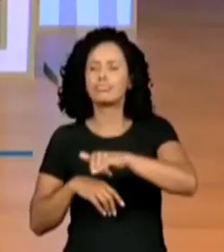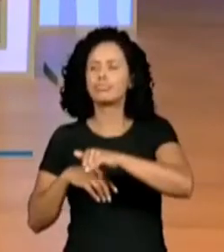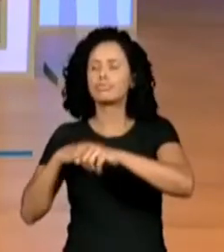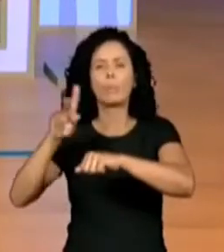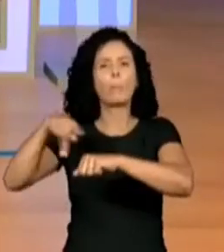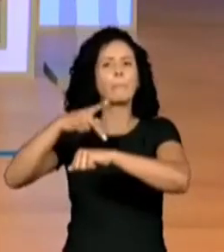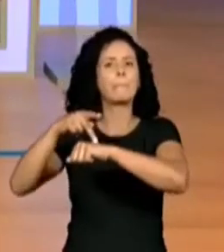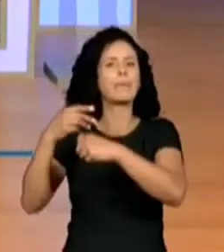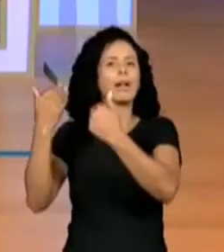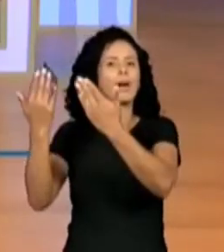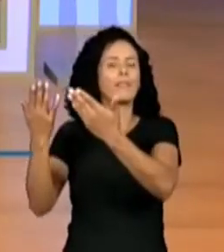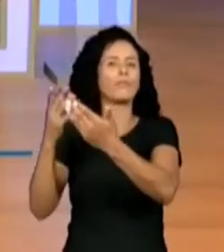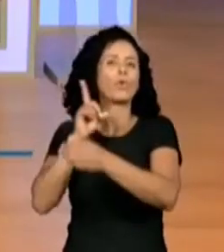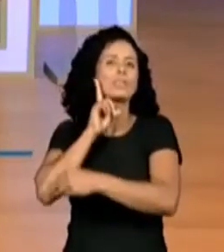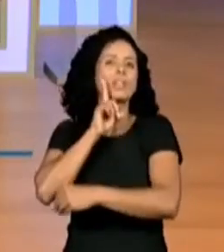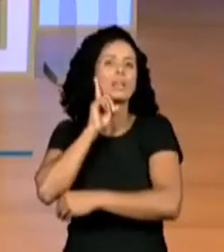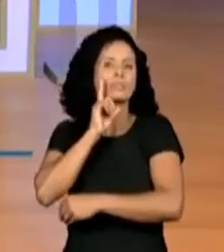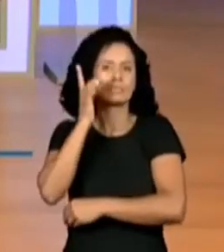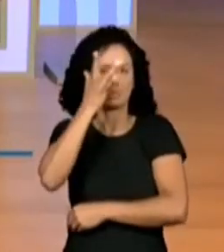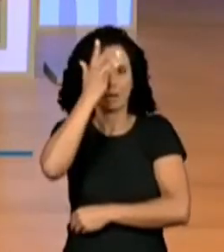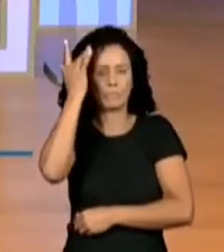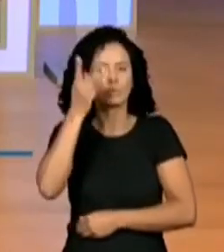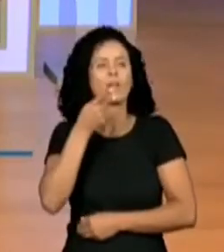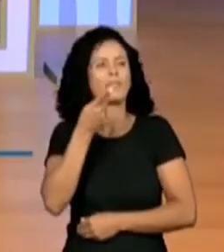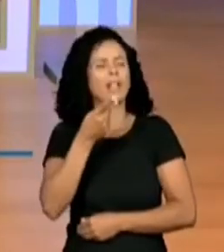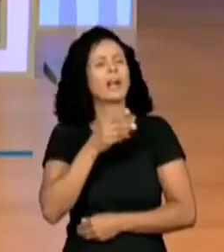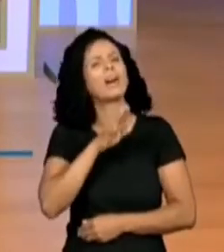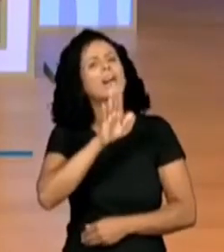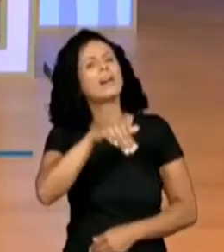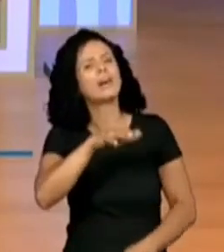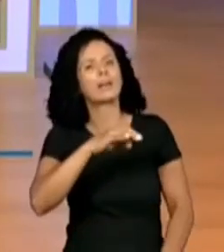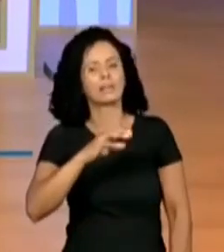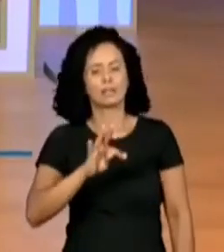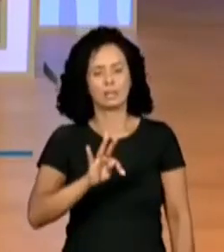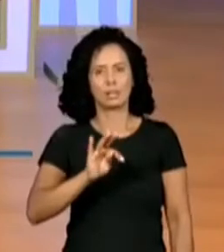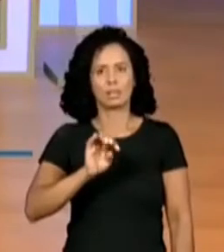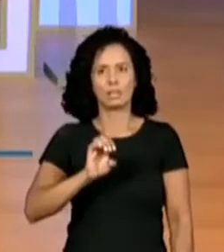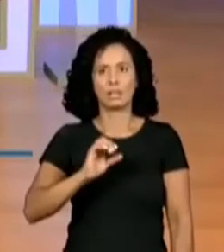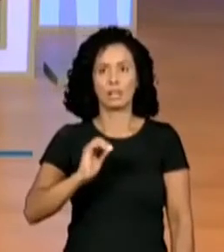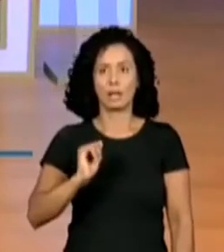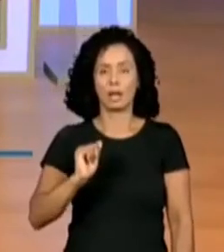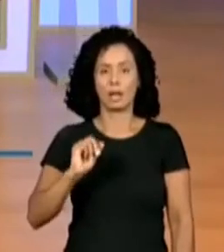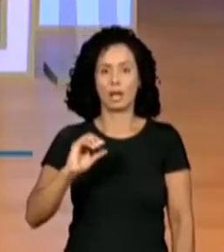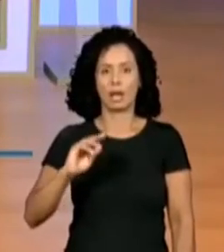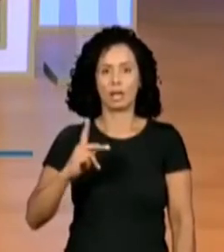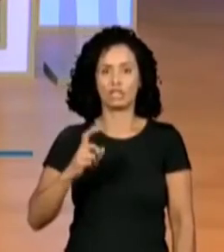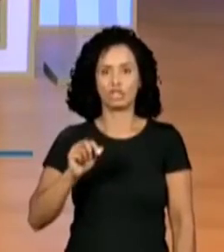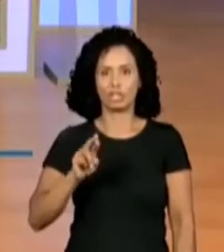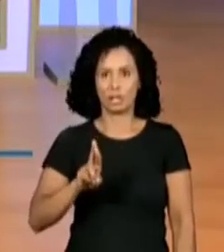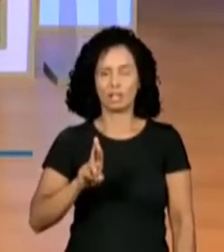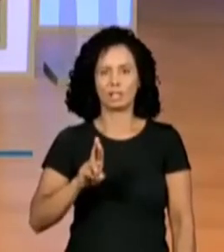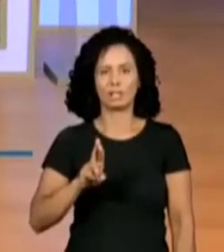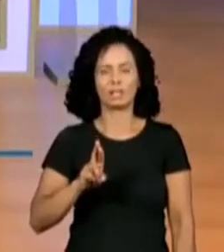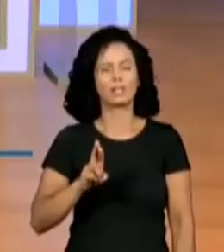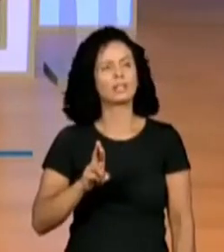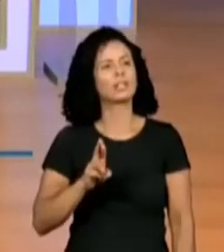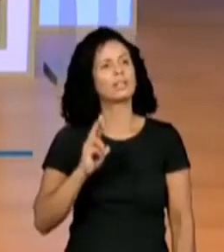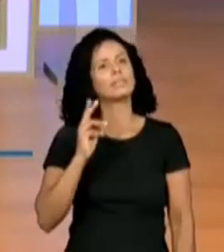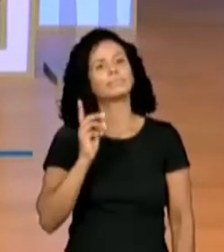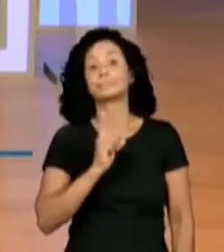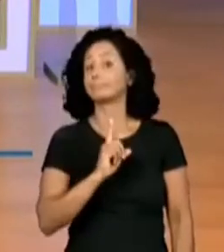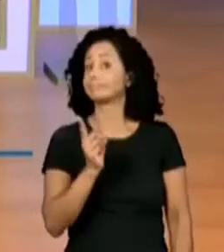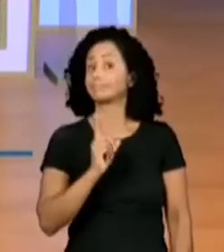Unidos, ouvir alguém chamando o professor de teacher. Não é uma palavra comum lá. Eles não chegam e falam assim, teacher João.